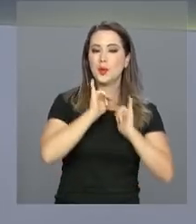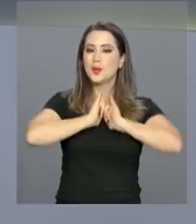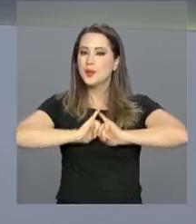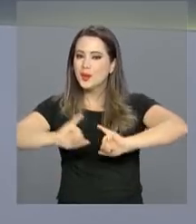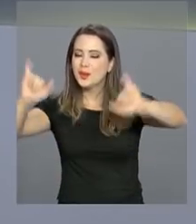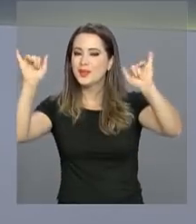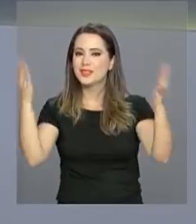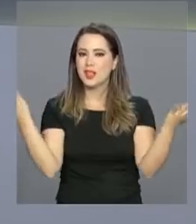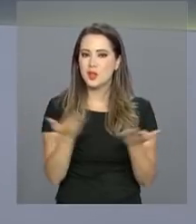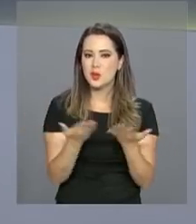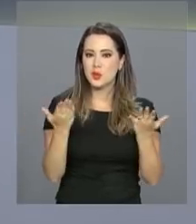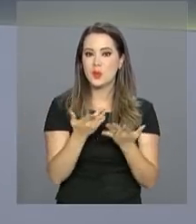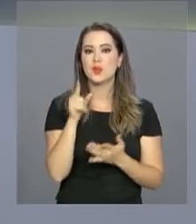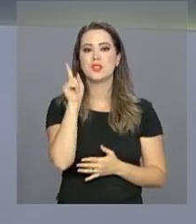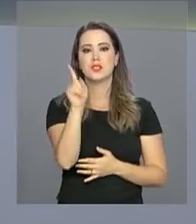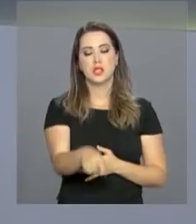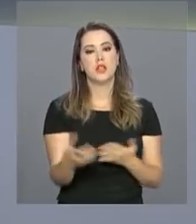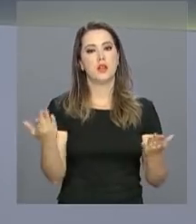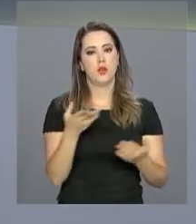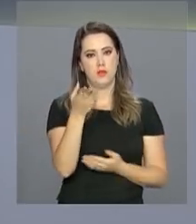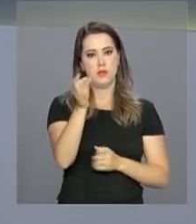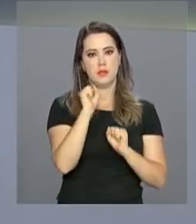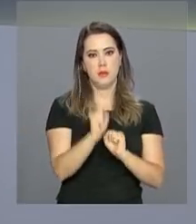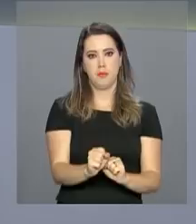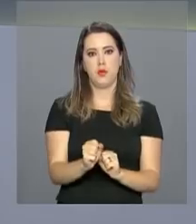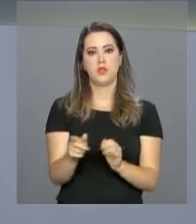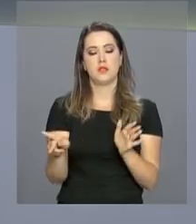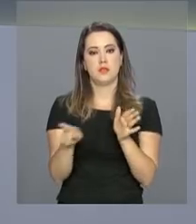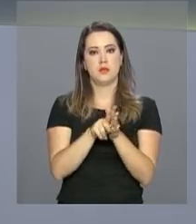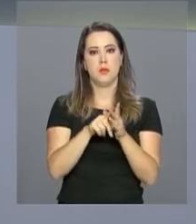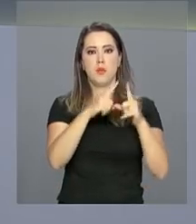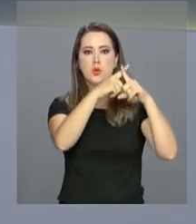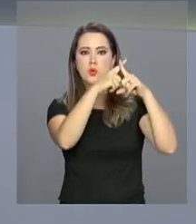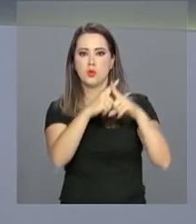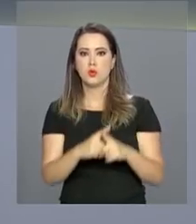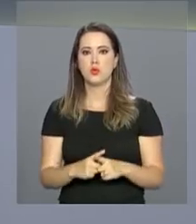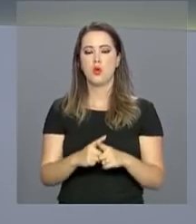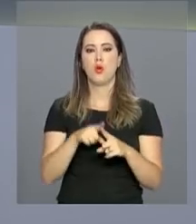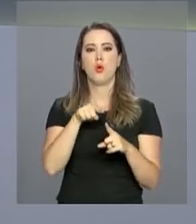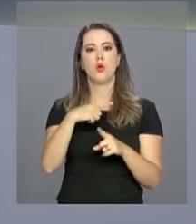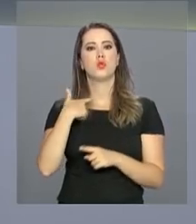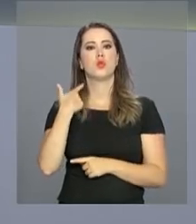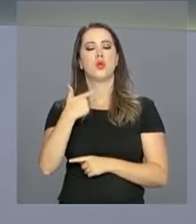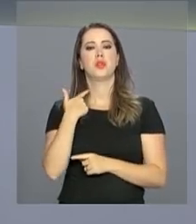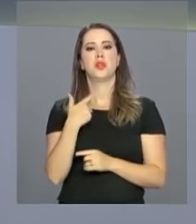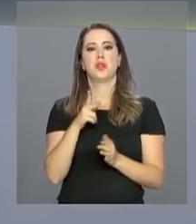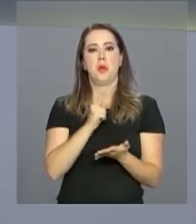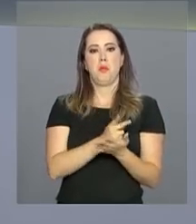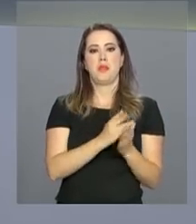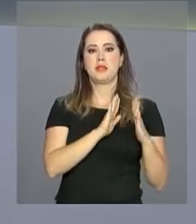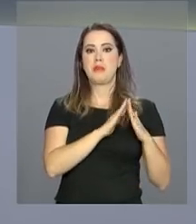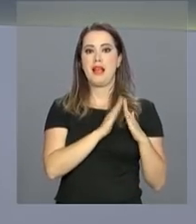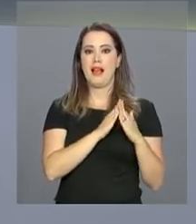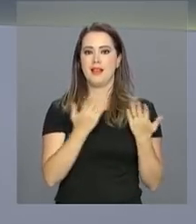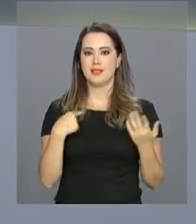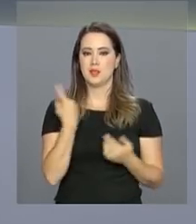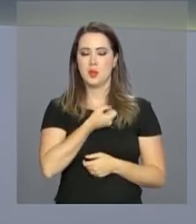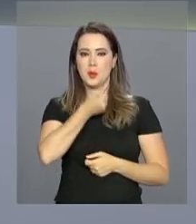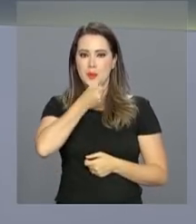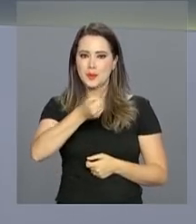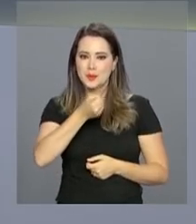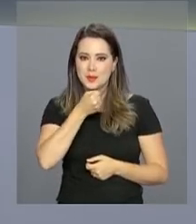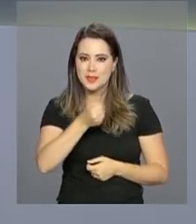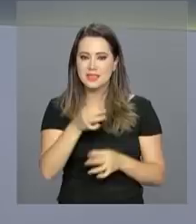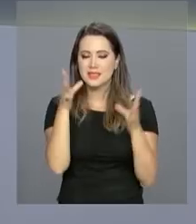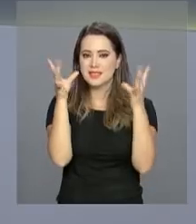novidade anunciada hoje é que agora você pode fazer suas apostas em jogos de loteria sem sair de casa. Nossa repórter